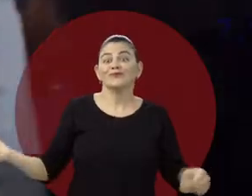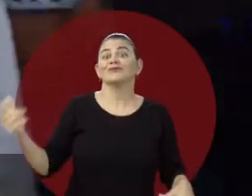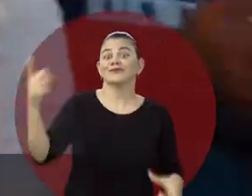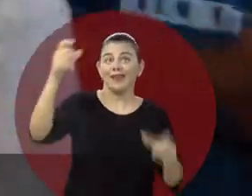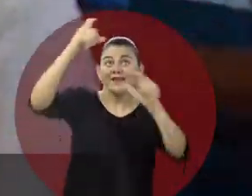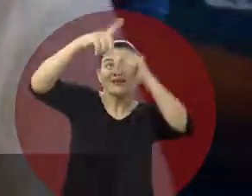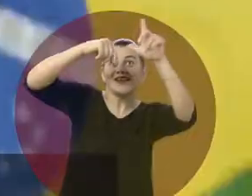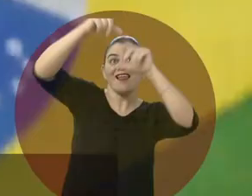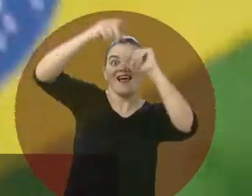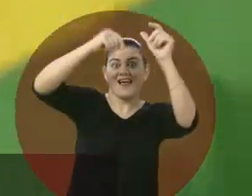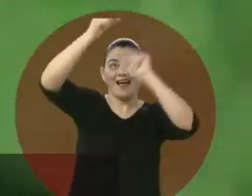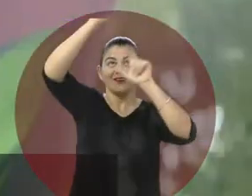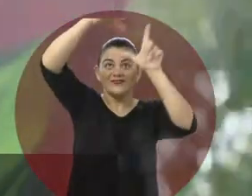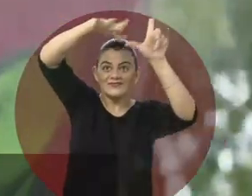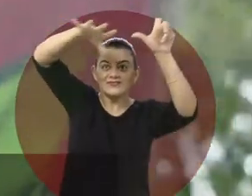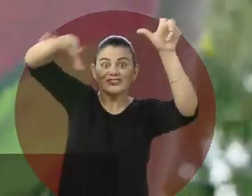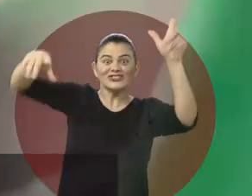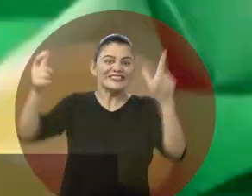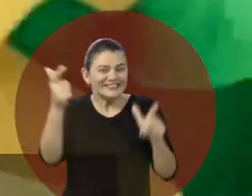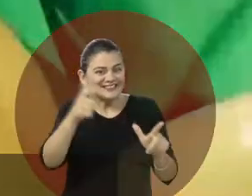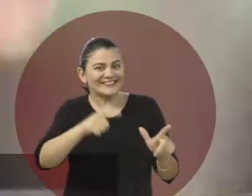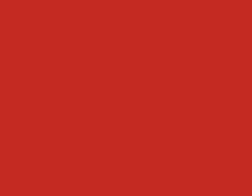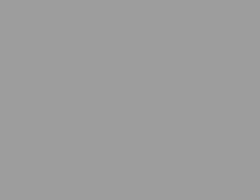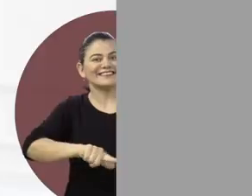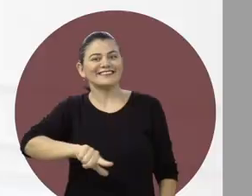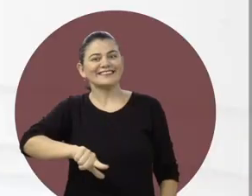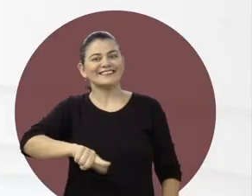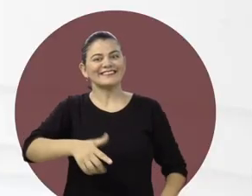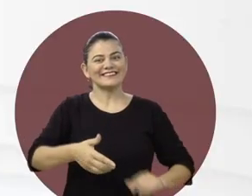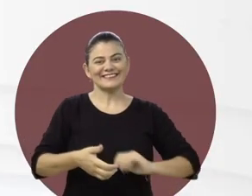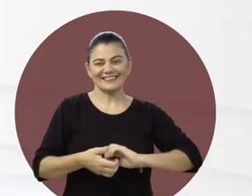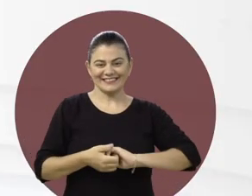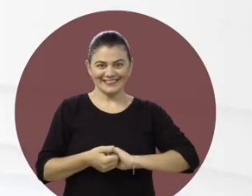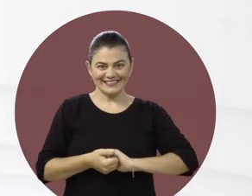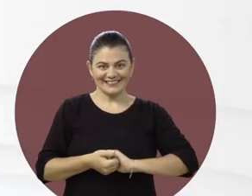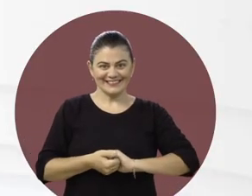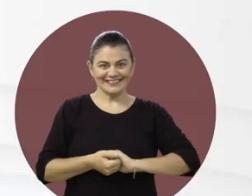Bota a estrela pra brilhar de novo.